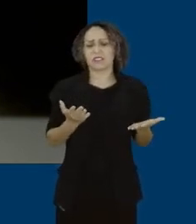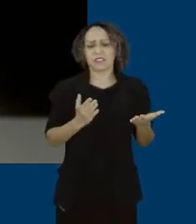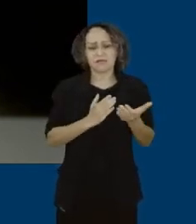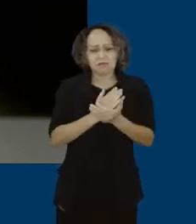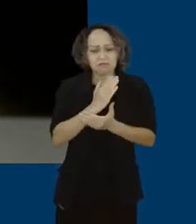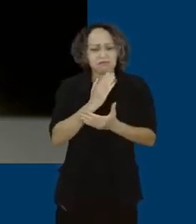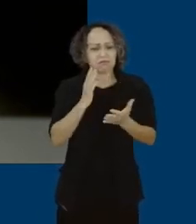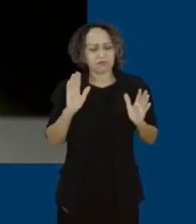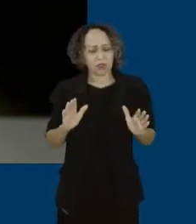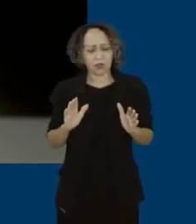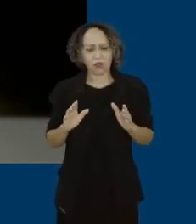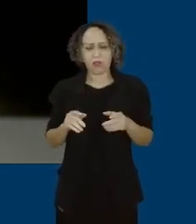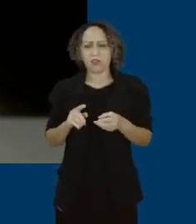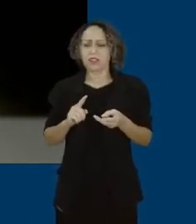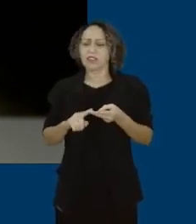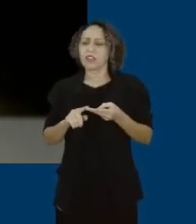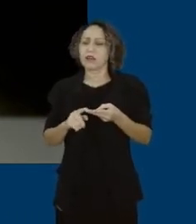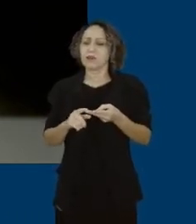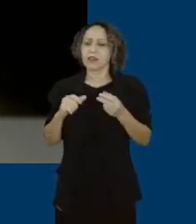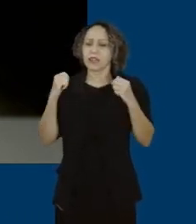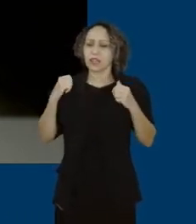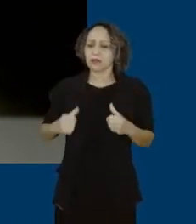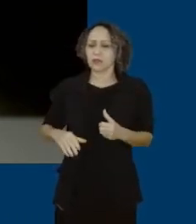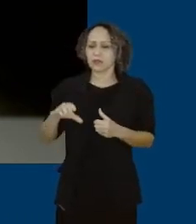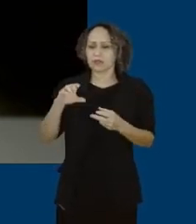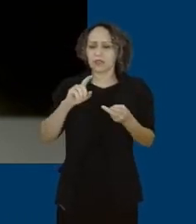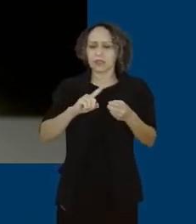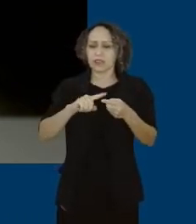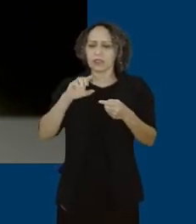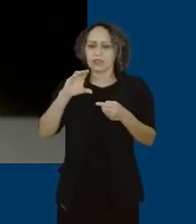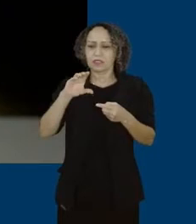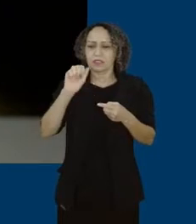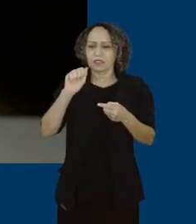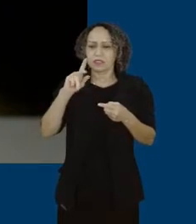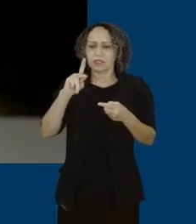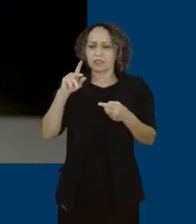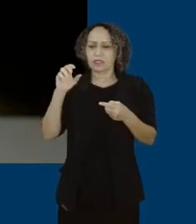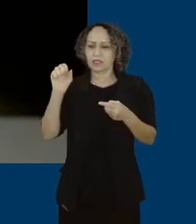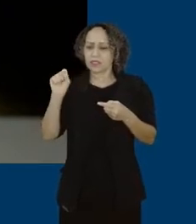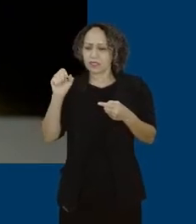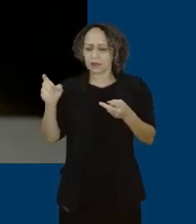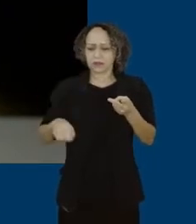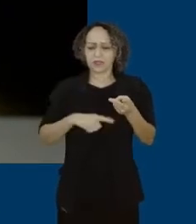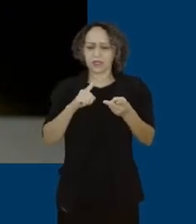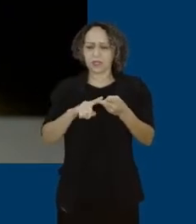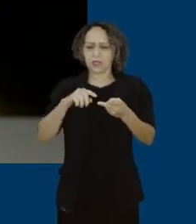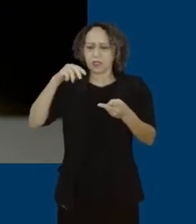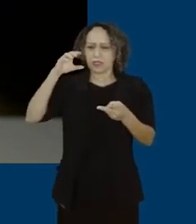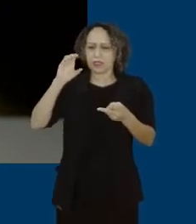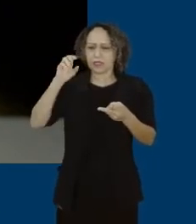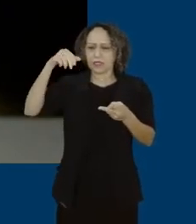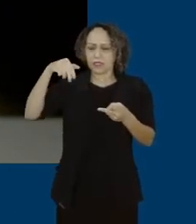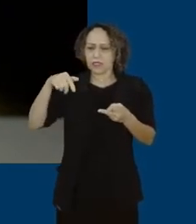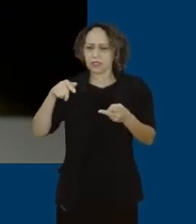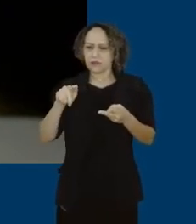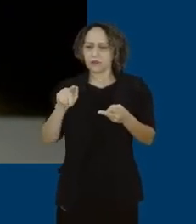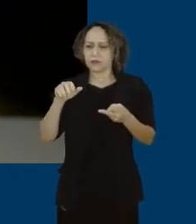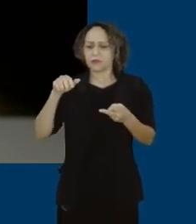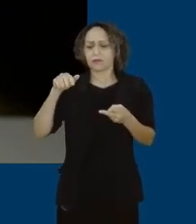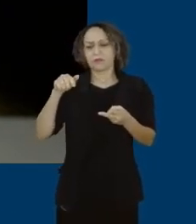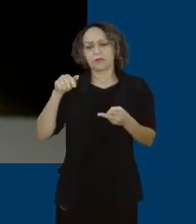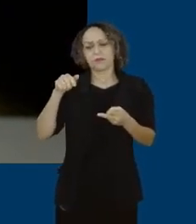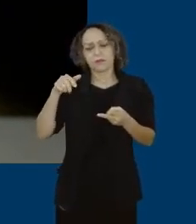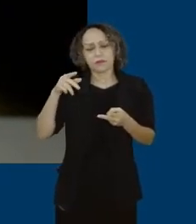retomar as bolsas, a CAPES, a CNPQ, que estão cinco anos sem reajuste. Então, reconstruir as